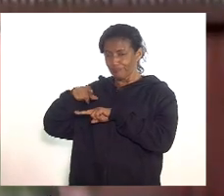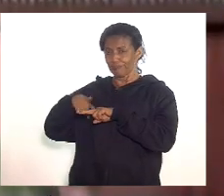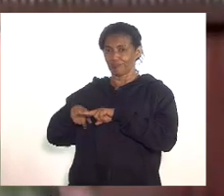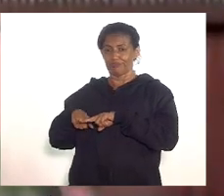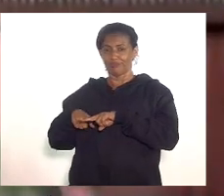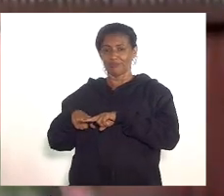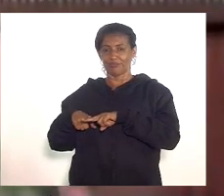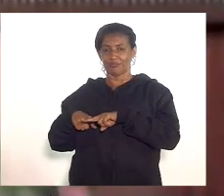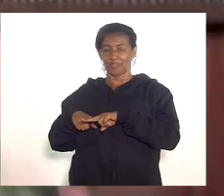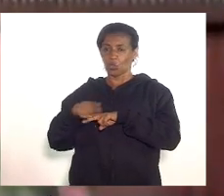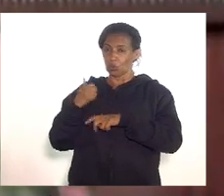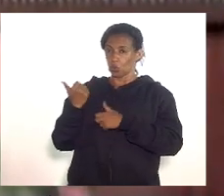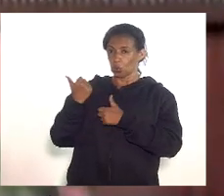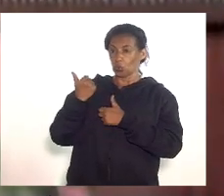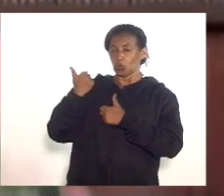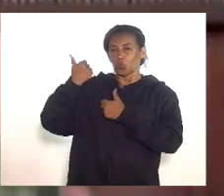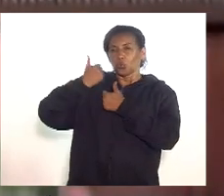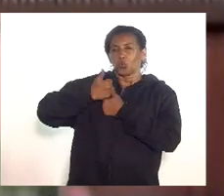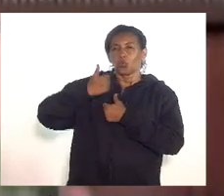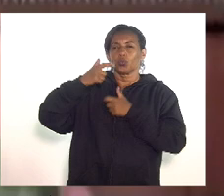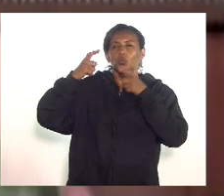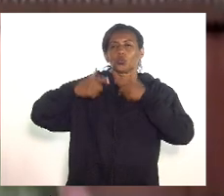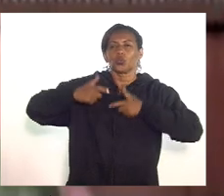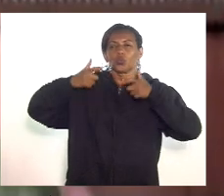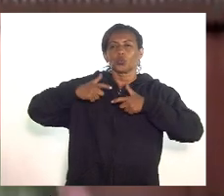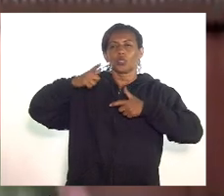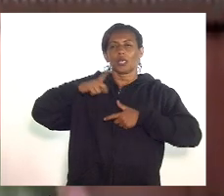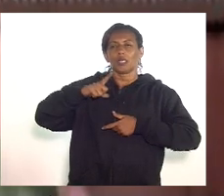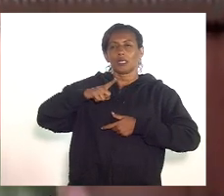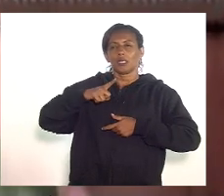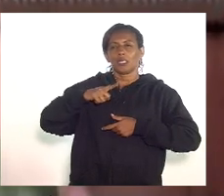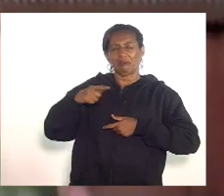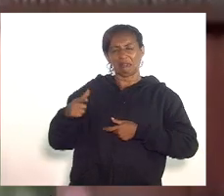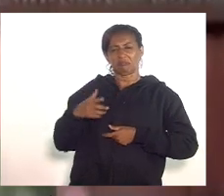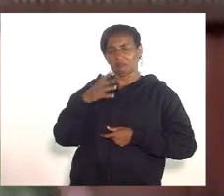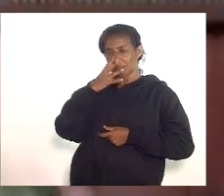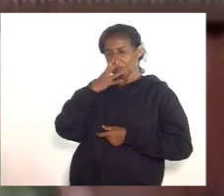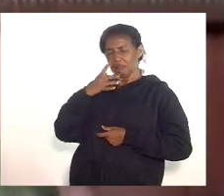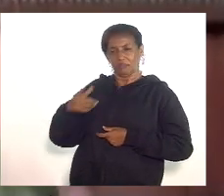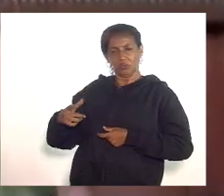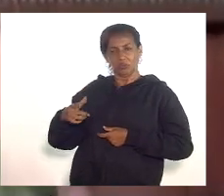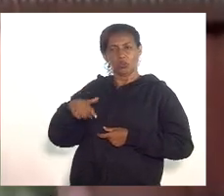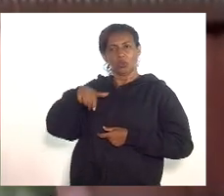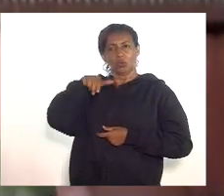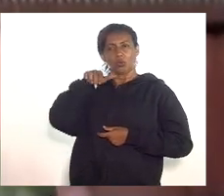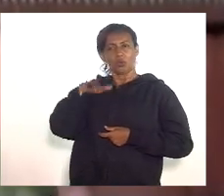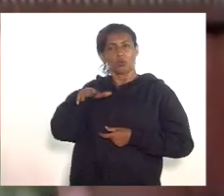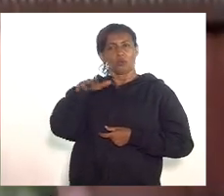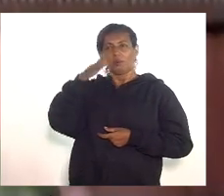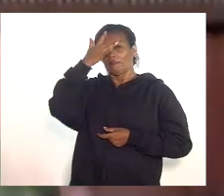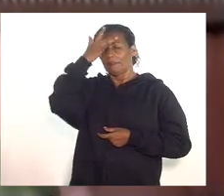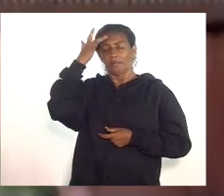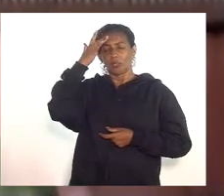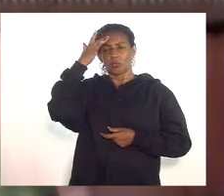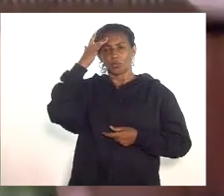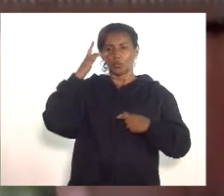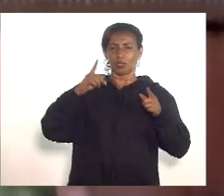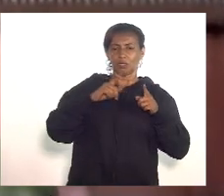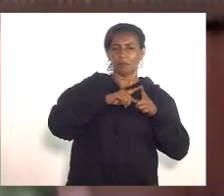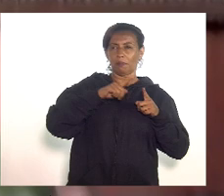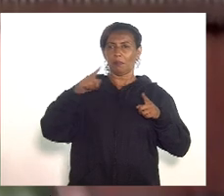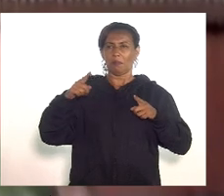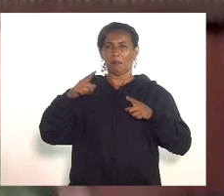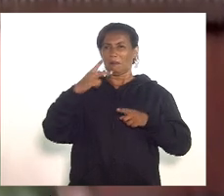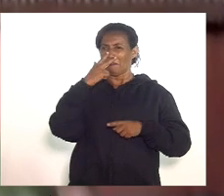passagem num lugar que ele tem muita simpatia como alguém que ovaciona o período mais